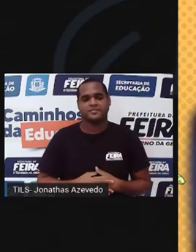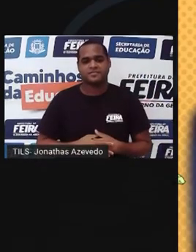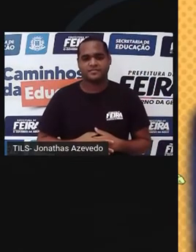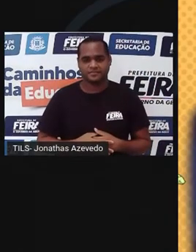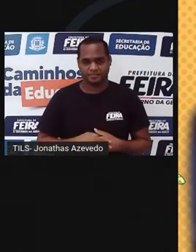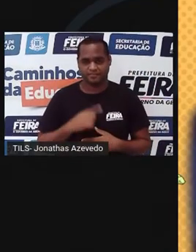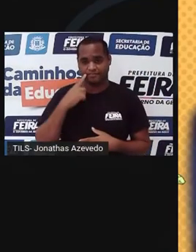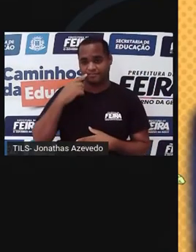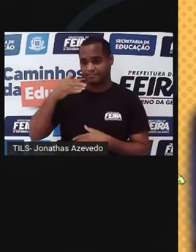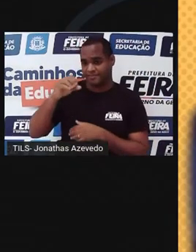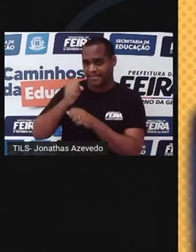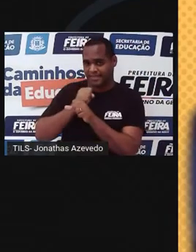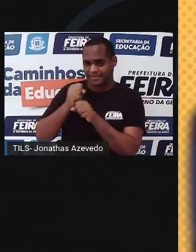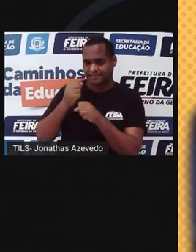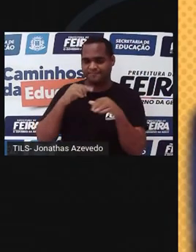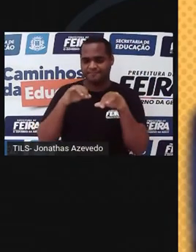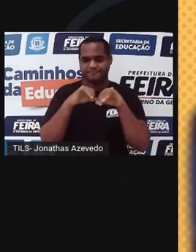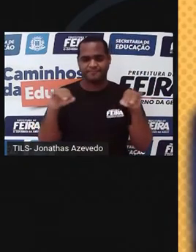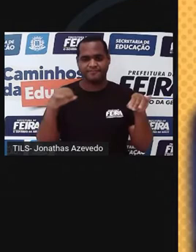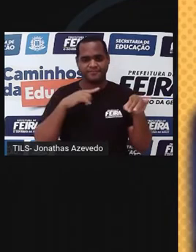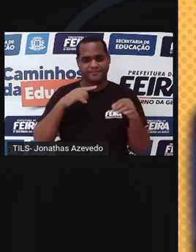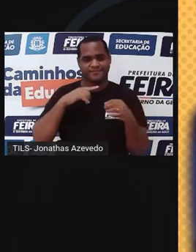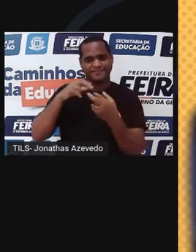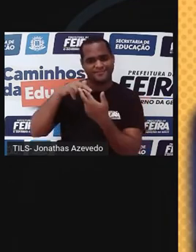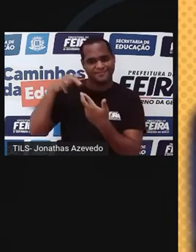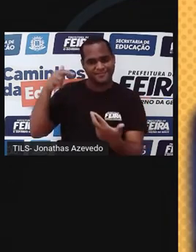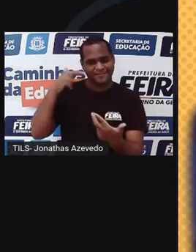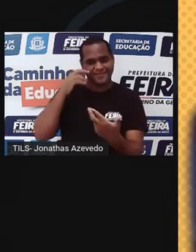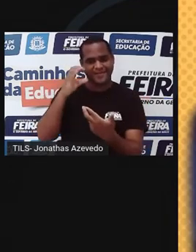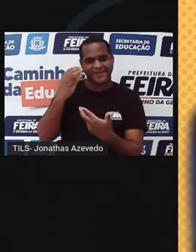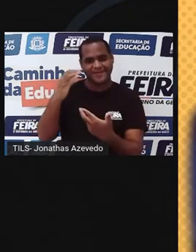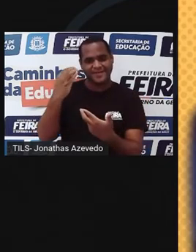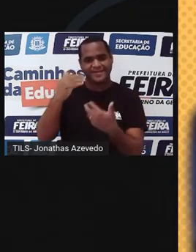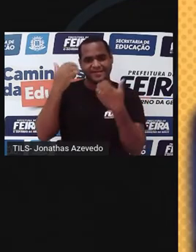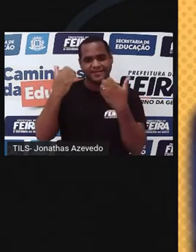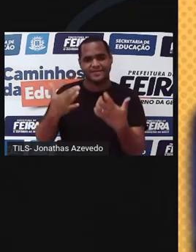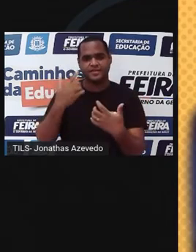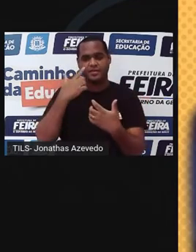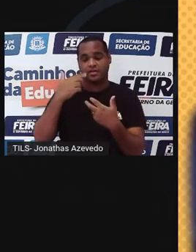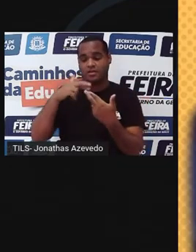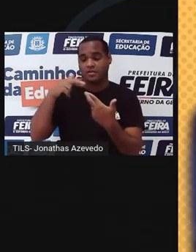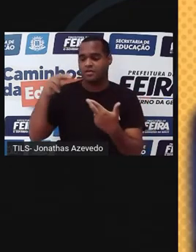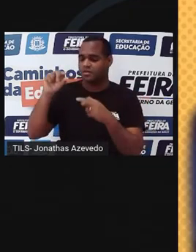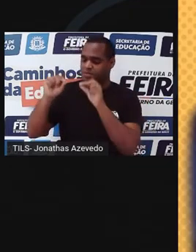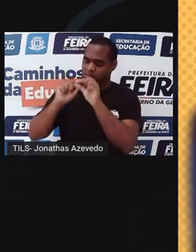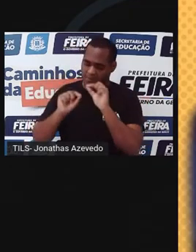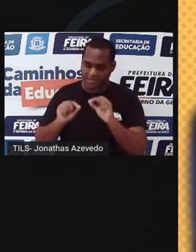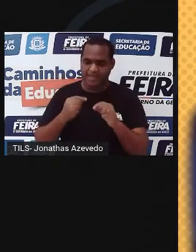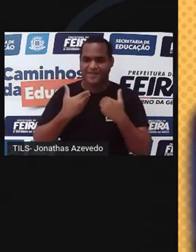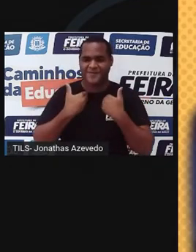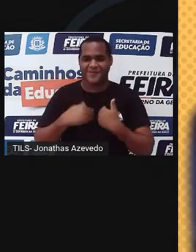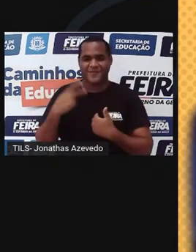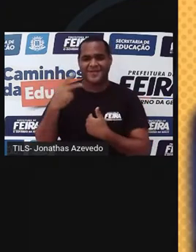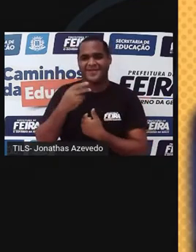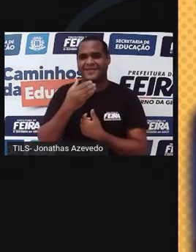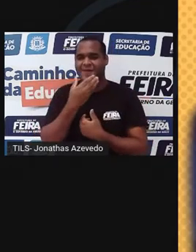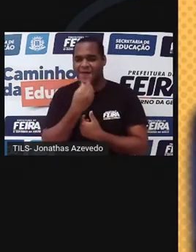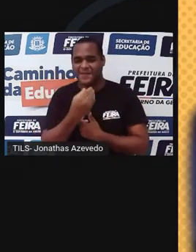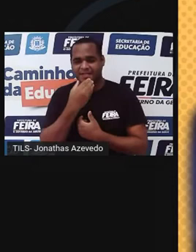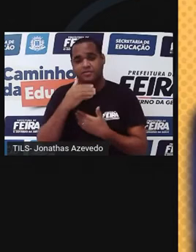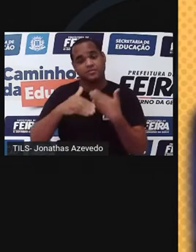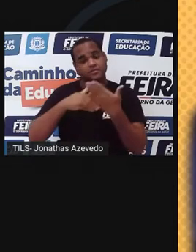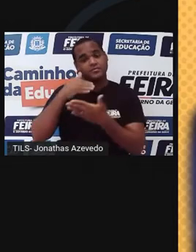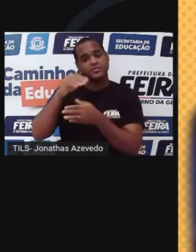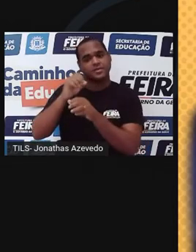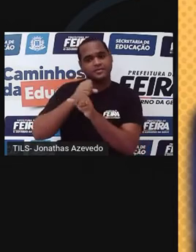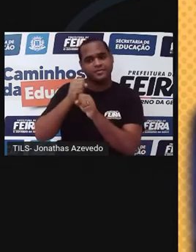Há dez anos foi anunciada ao mundo uma das maiores descobertas da ciência, o sequenciamento dos genes do corpo humano. Durante essa década,